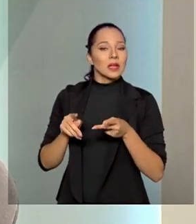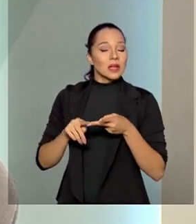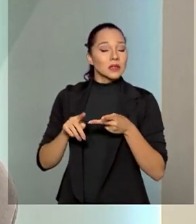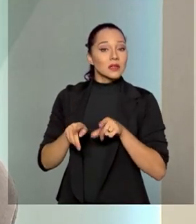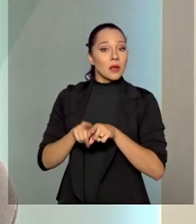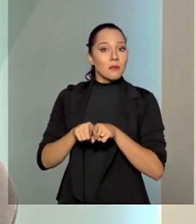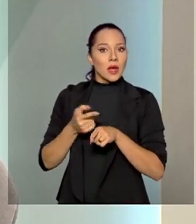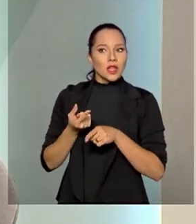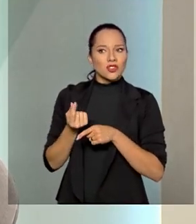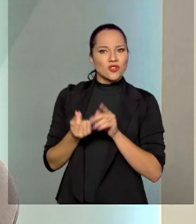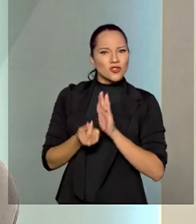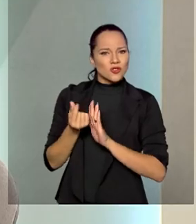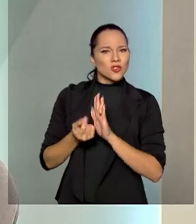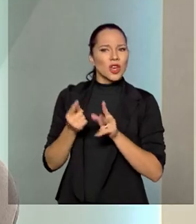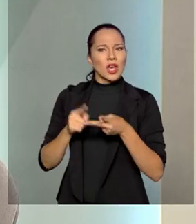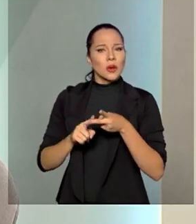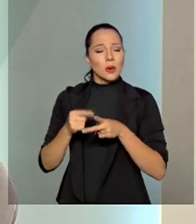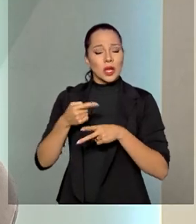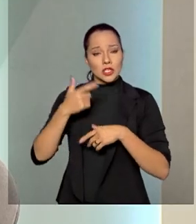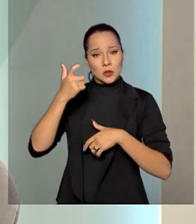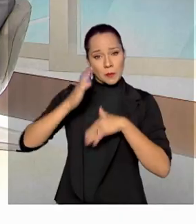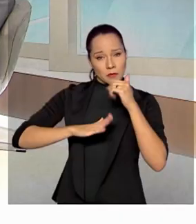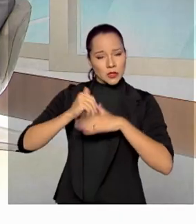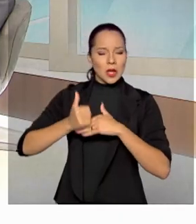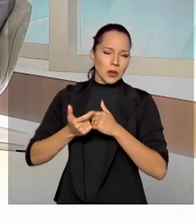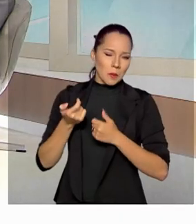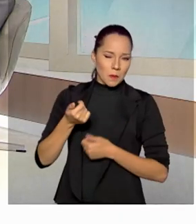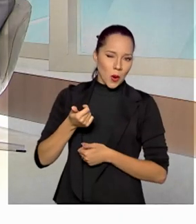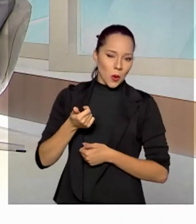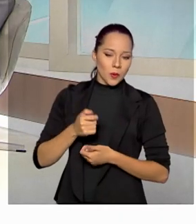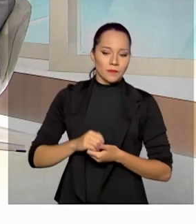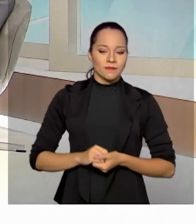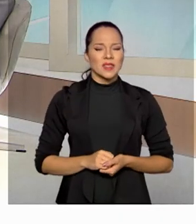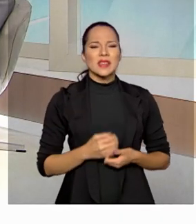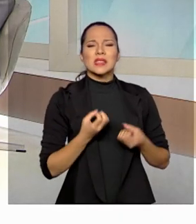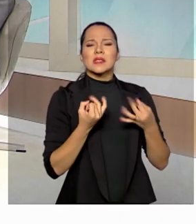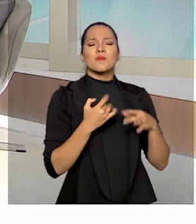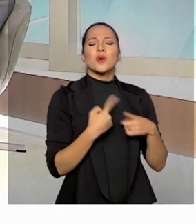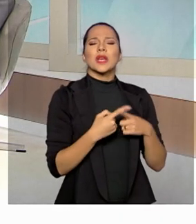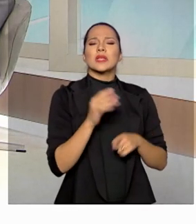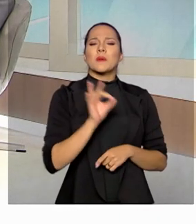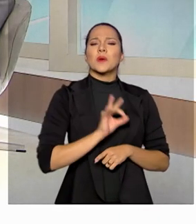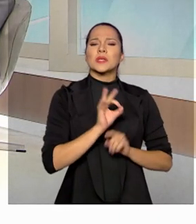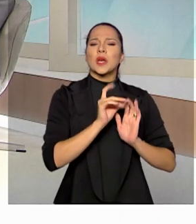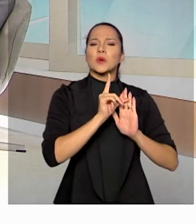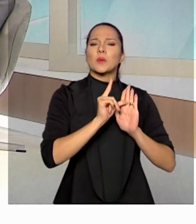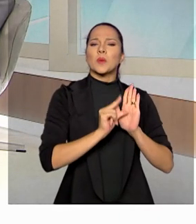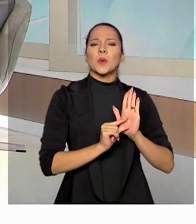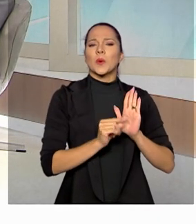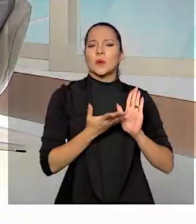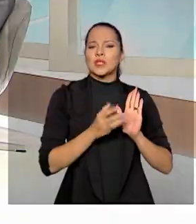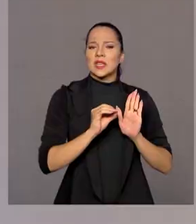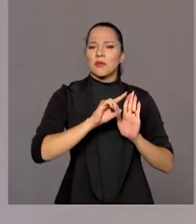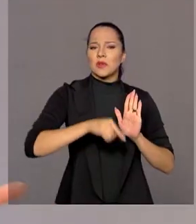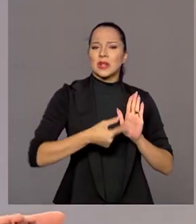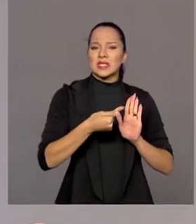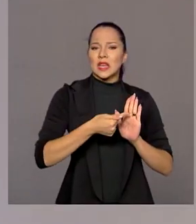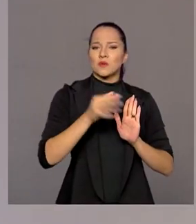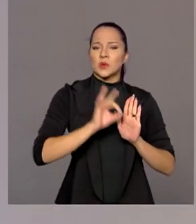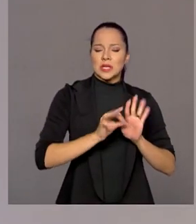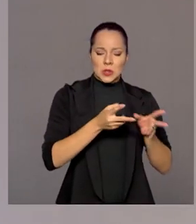recursos materiais e de pessoal. E o que explica a gente ter essa porcentagem tão pequena de 0,7% de